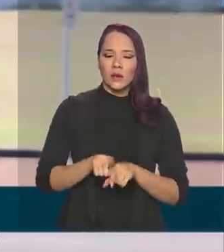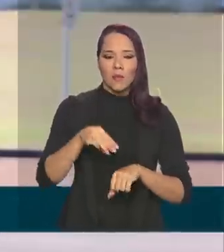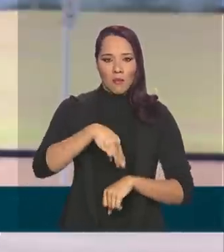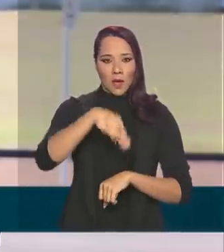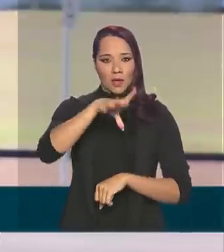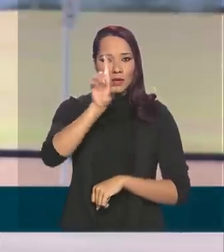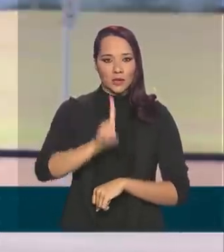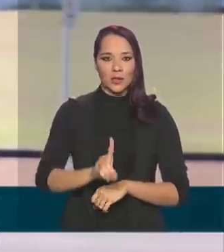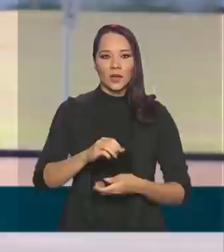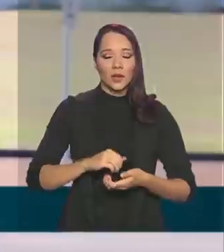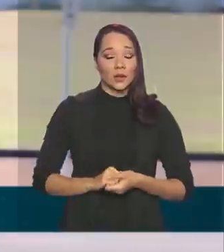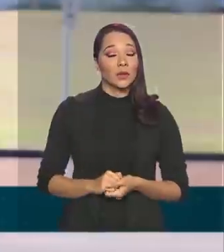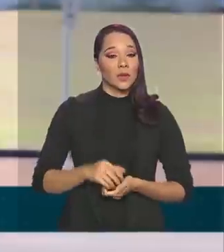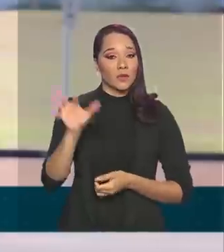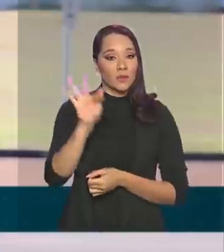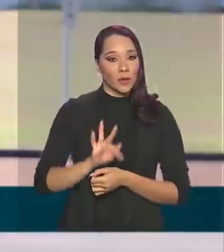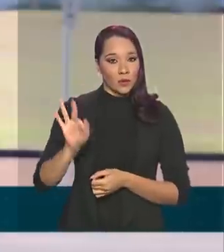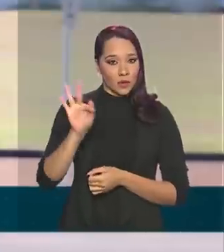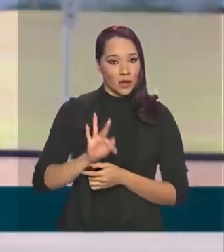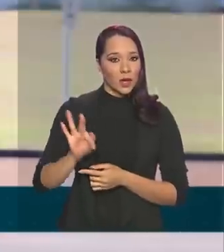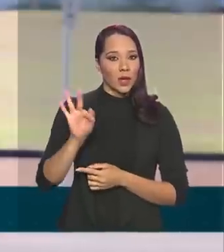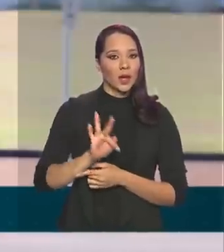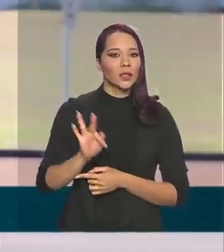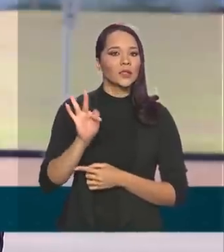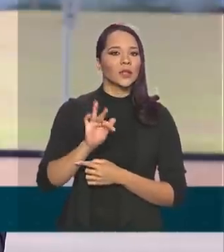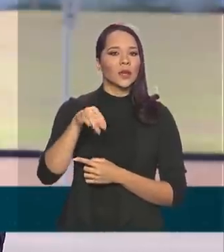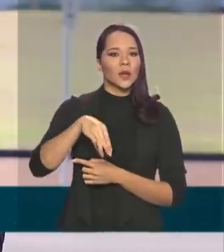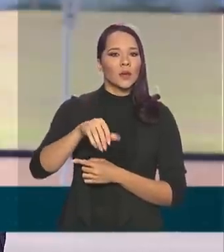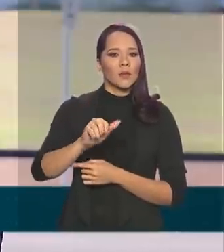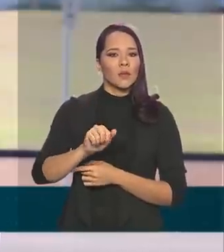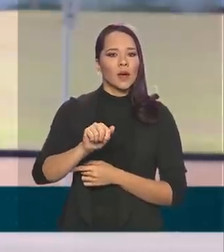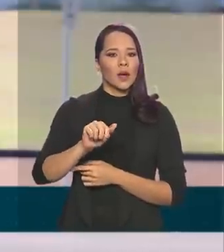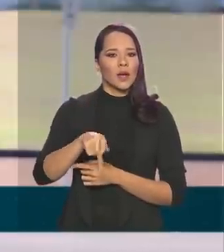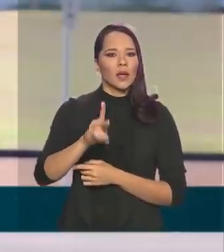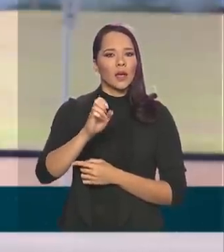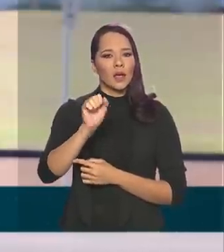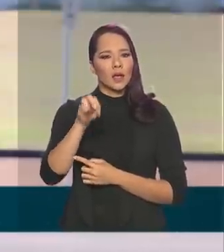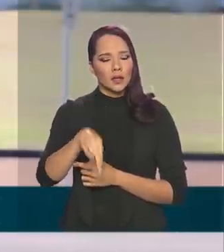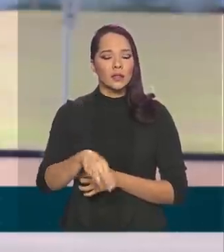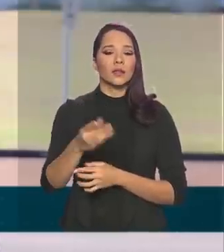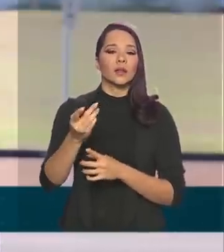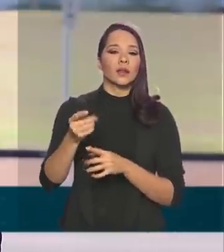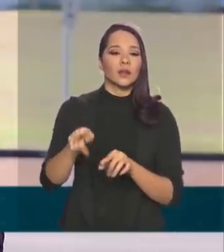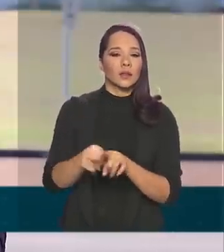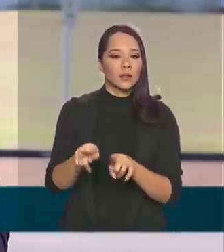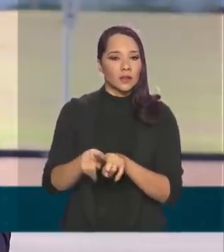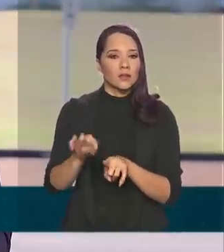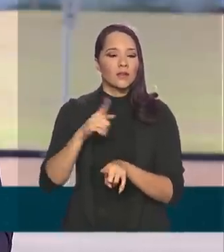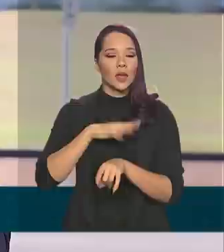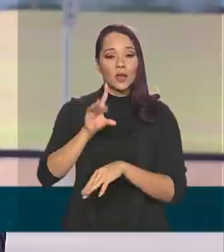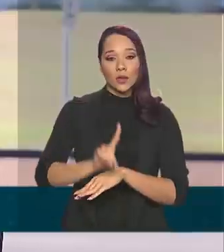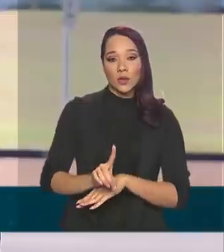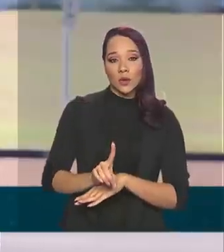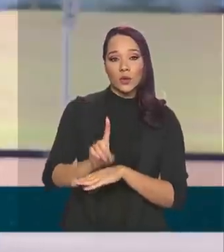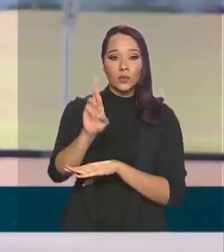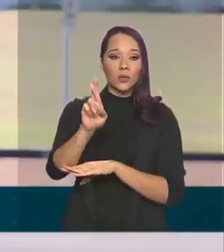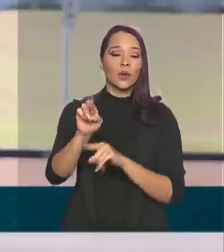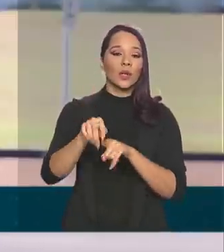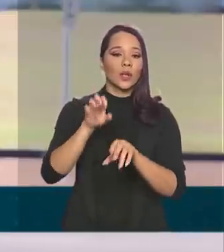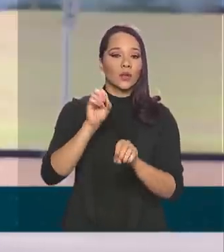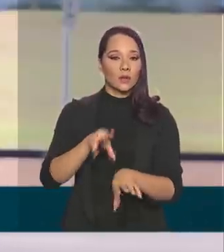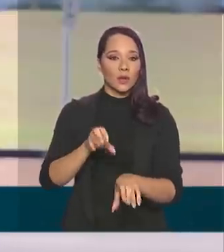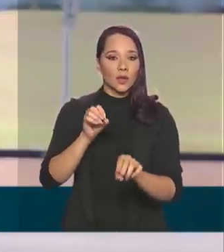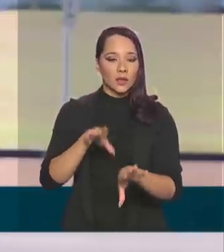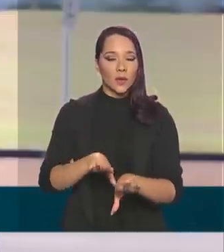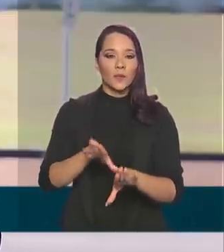em Direito pela Universidade Presbiteriana Mackenzie e também doutor em Educação